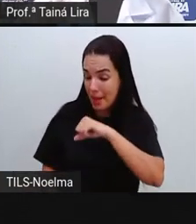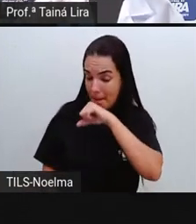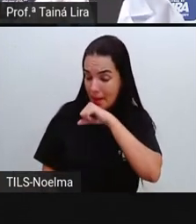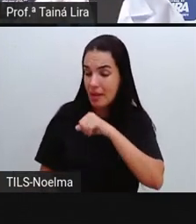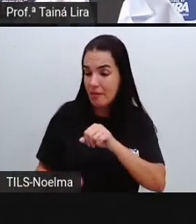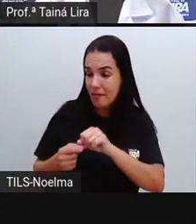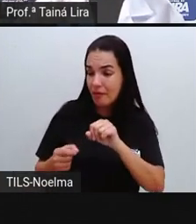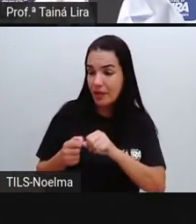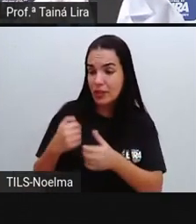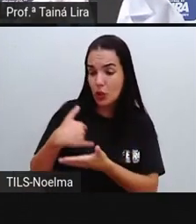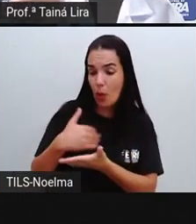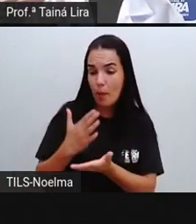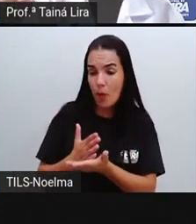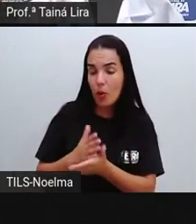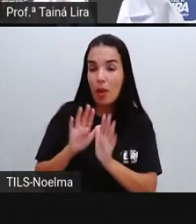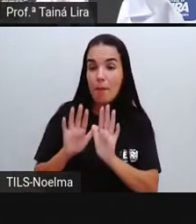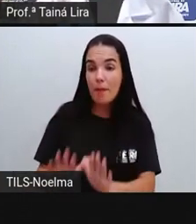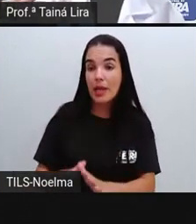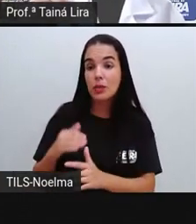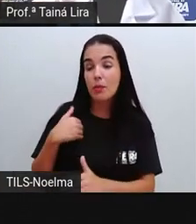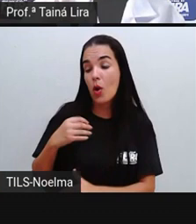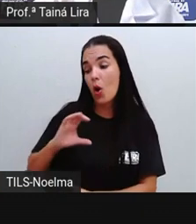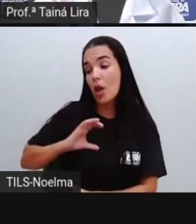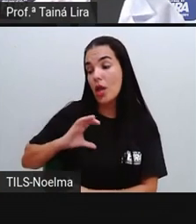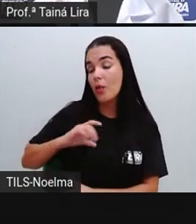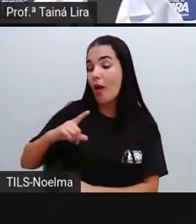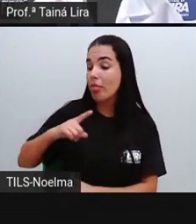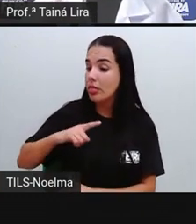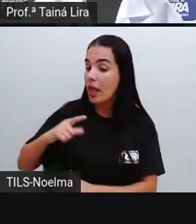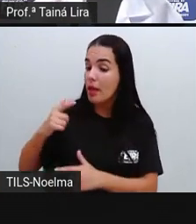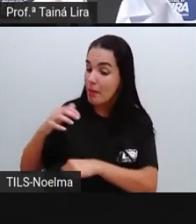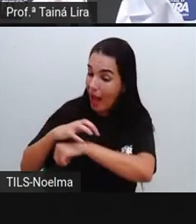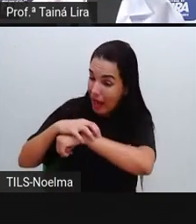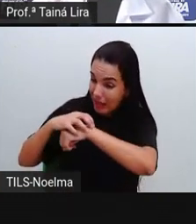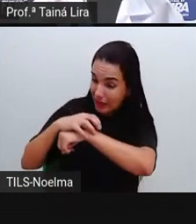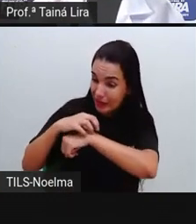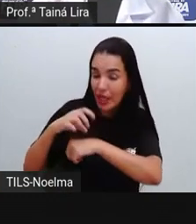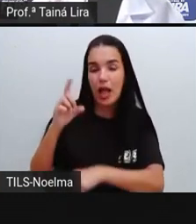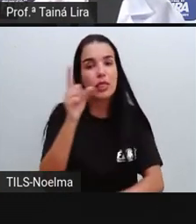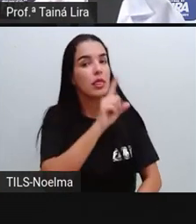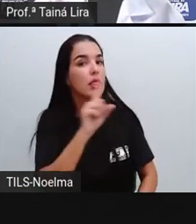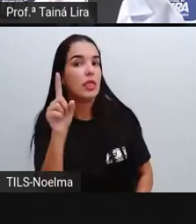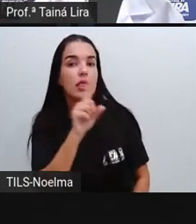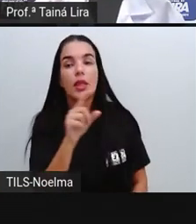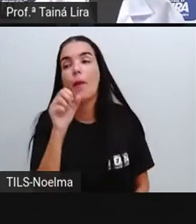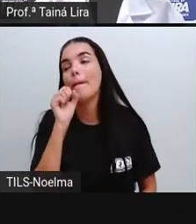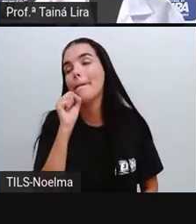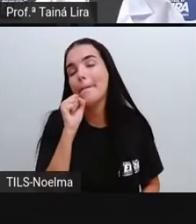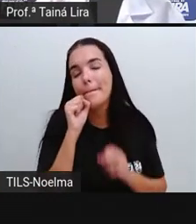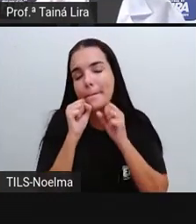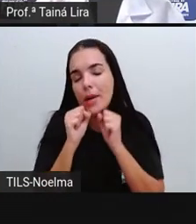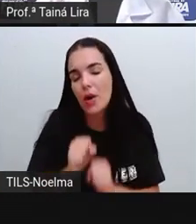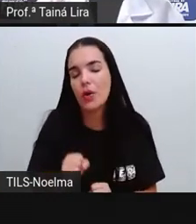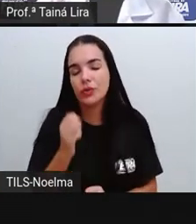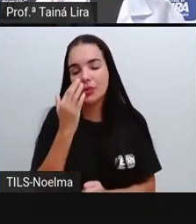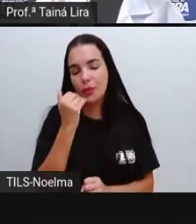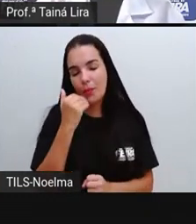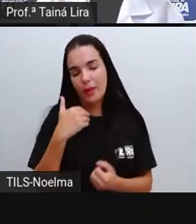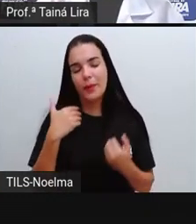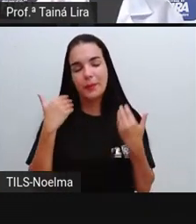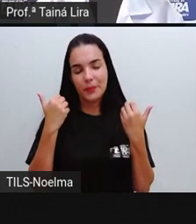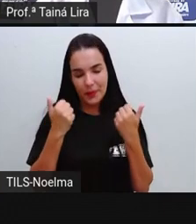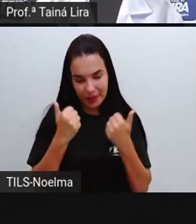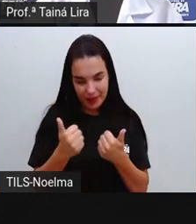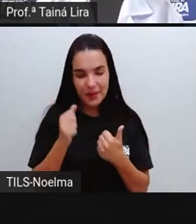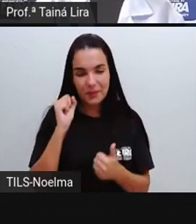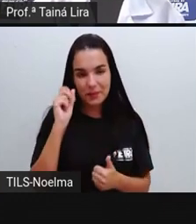mas muitas vezes o coleguinha tem alergia a alguma coisa que tem ali no bolo. E às vezes o coleguinha você quer oferecer, né? Na